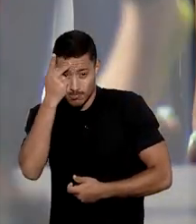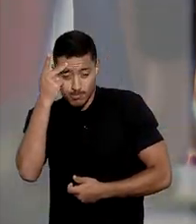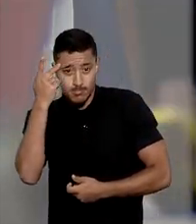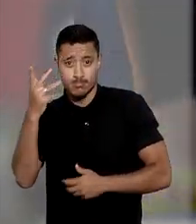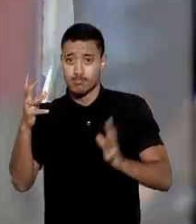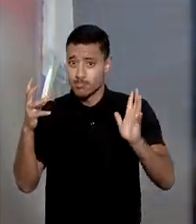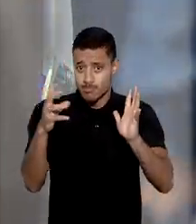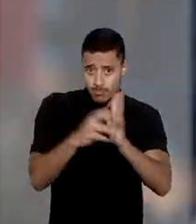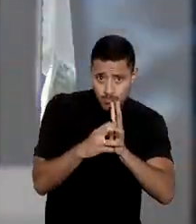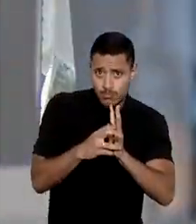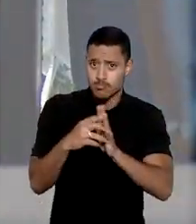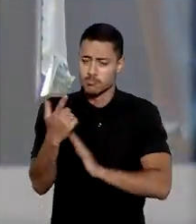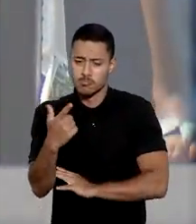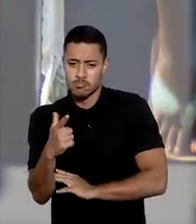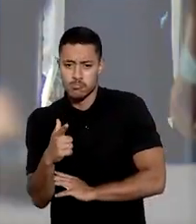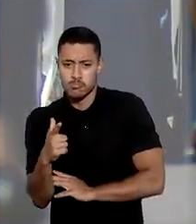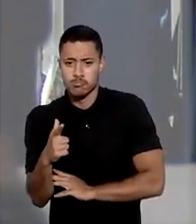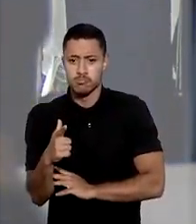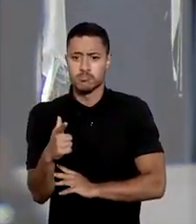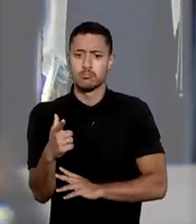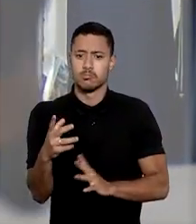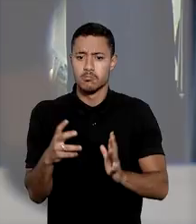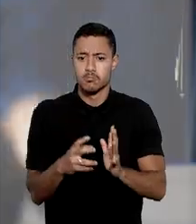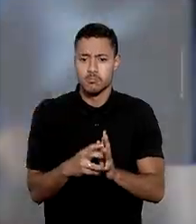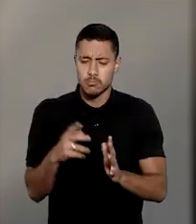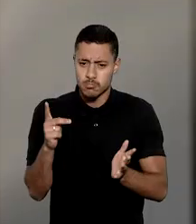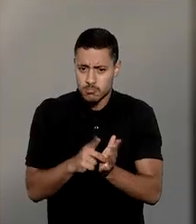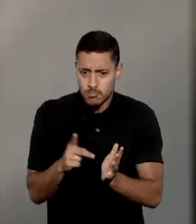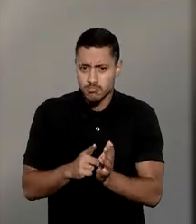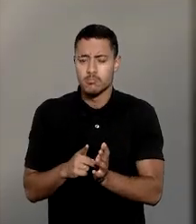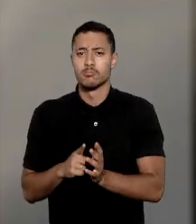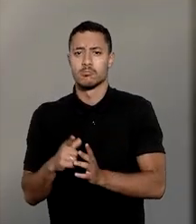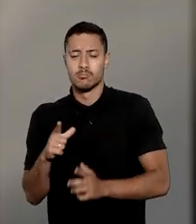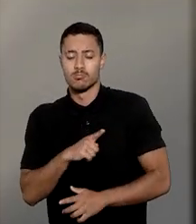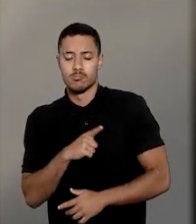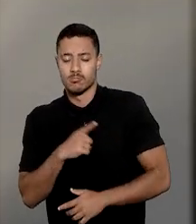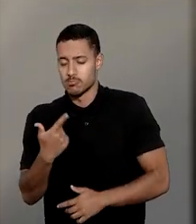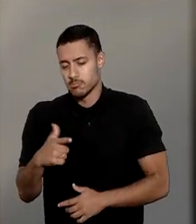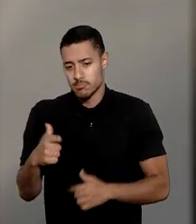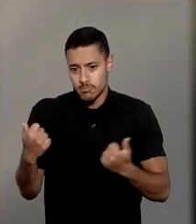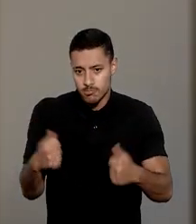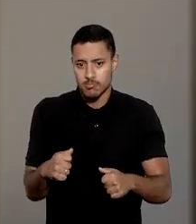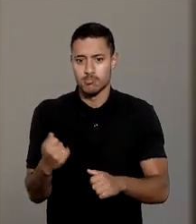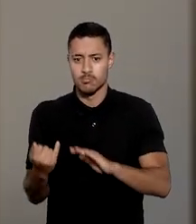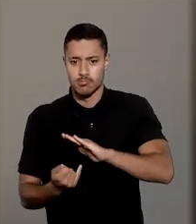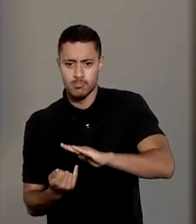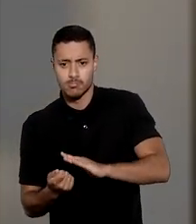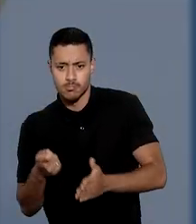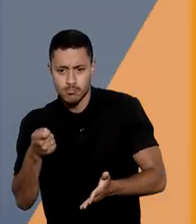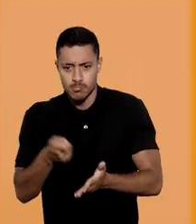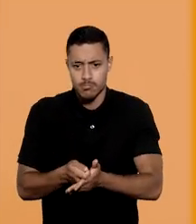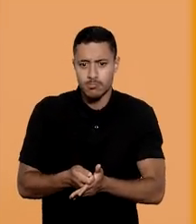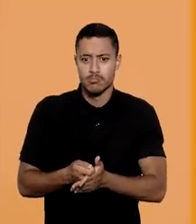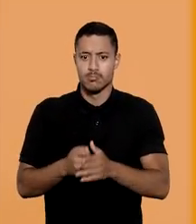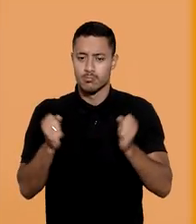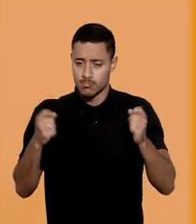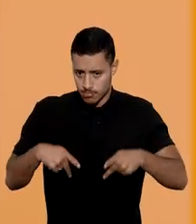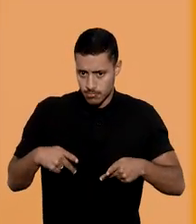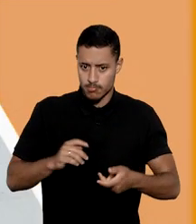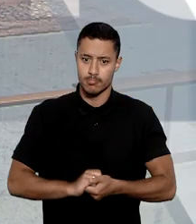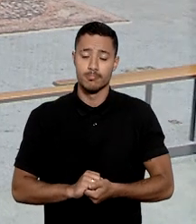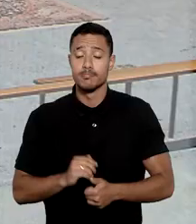HIV, mesmo sem sintomas de AIDS, terá direito à isenção do imposto de renda sobre a aposentadoria.